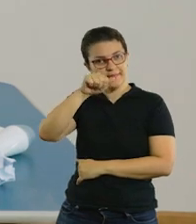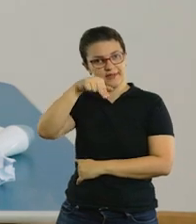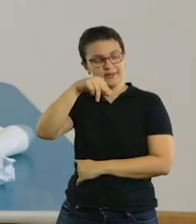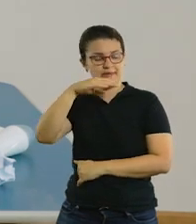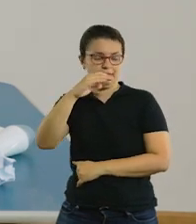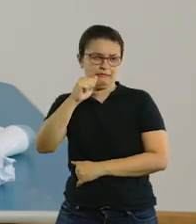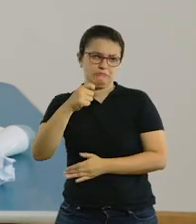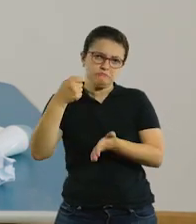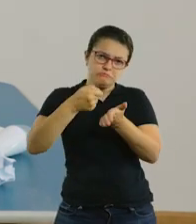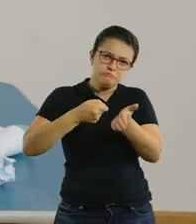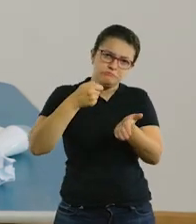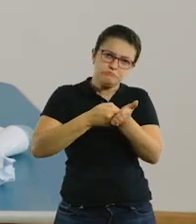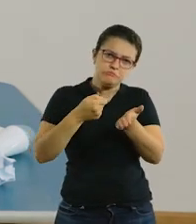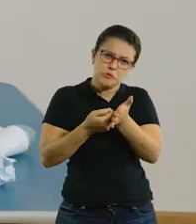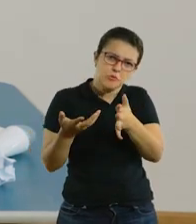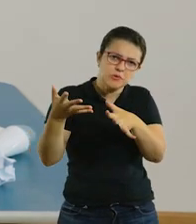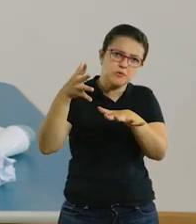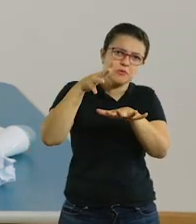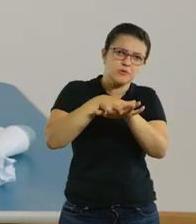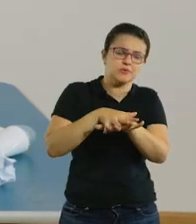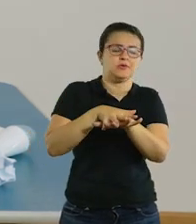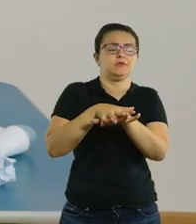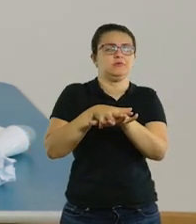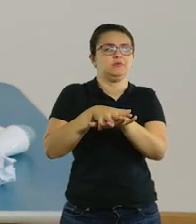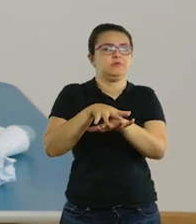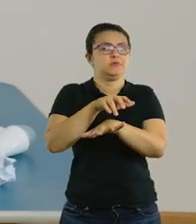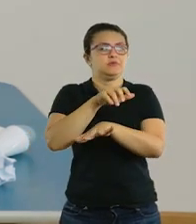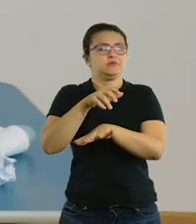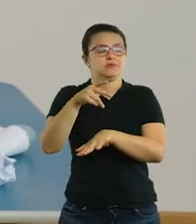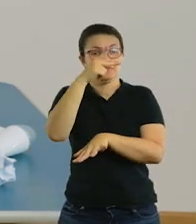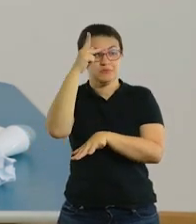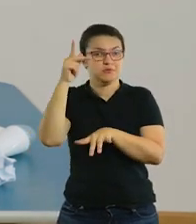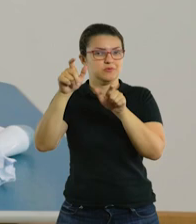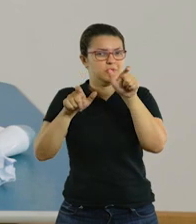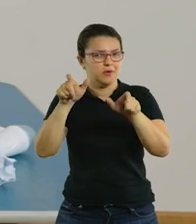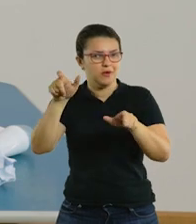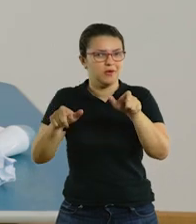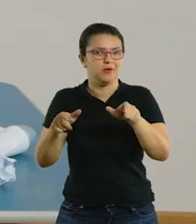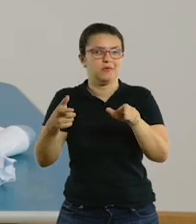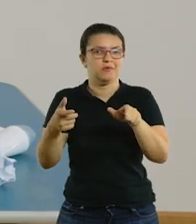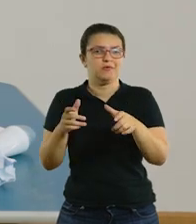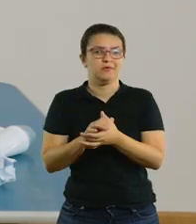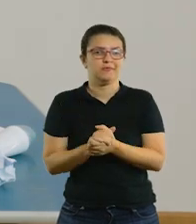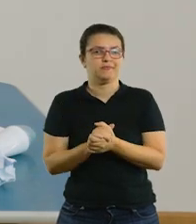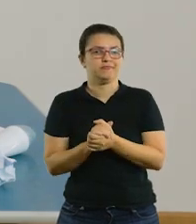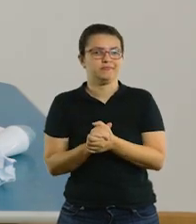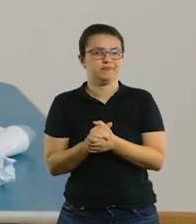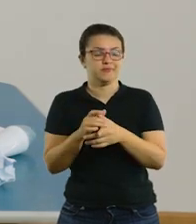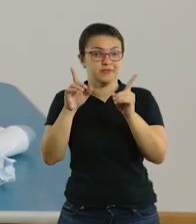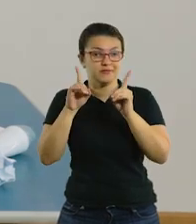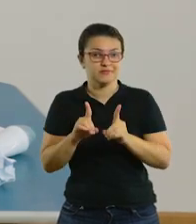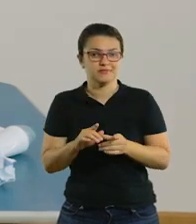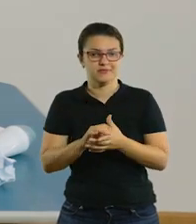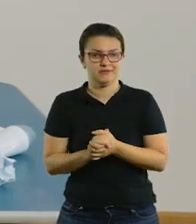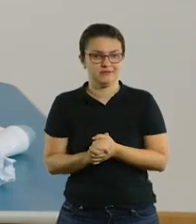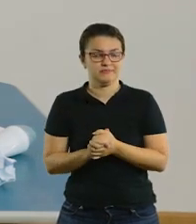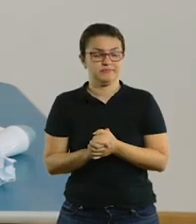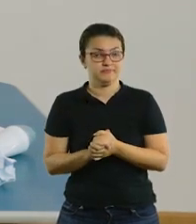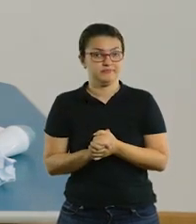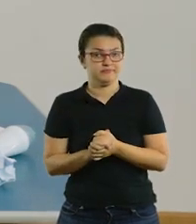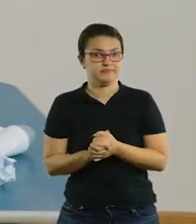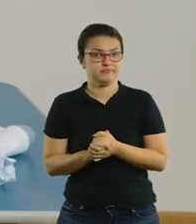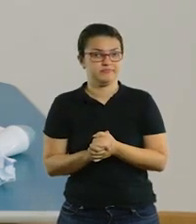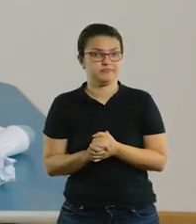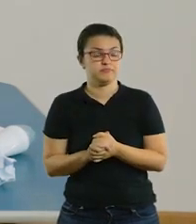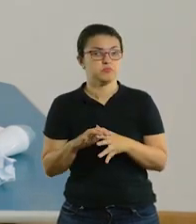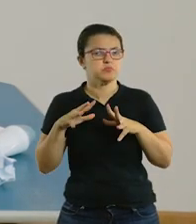na luta pelos direitos de inclusão da criança com deficiência. Ela foi escrita em 1994 e ela diz assim Toda criança